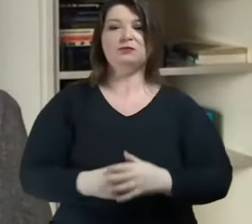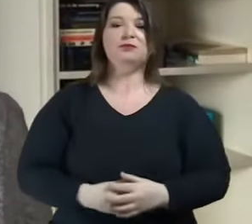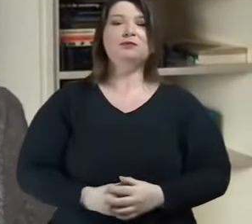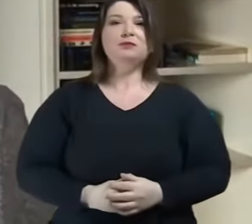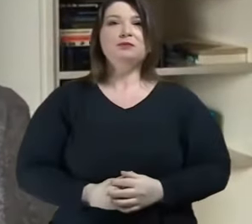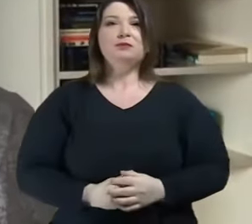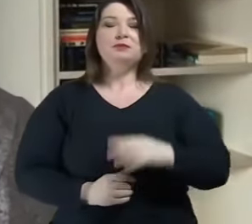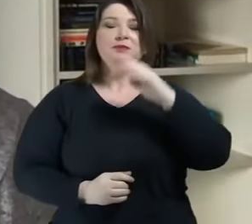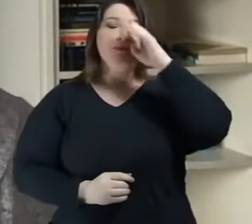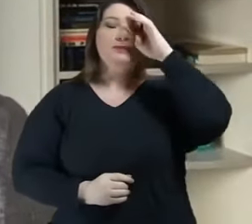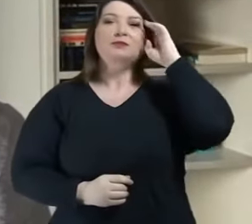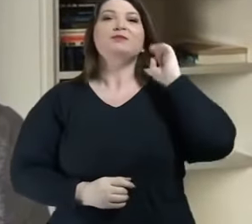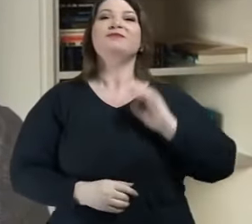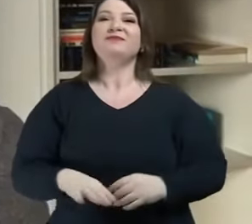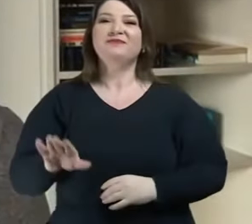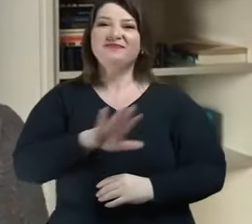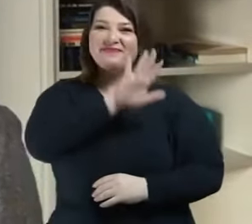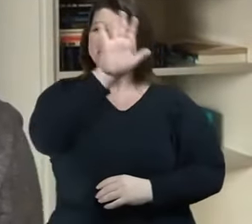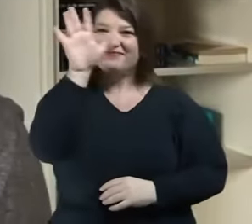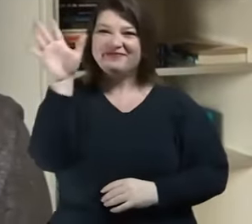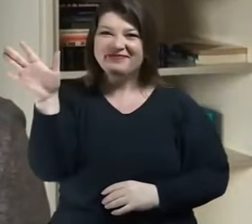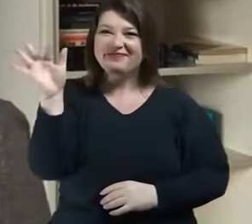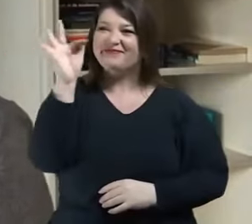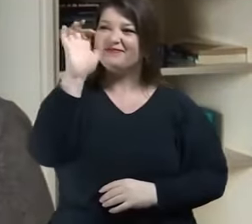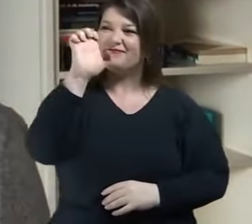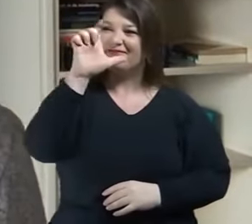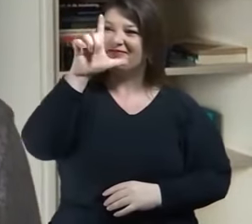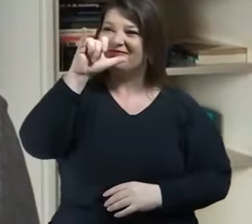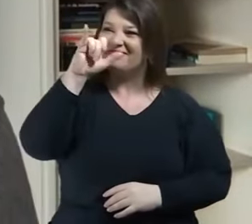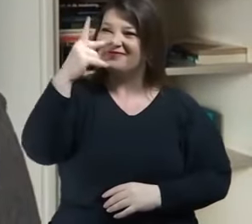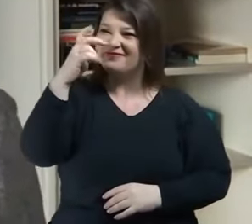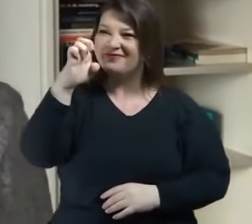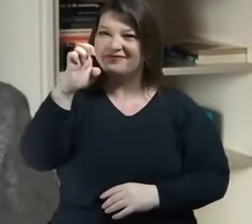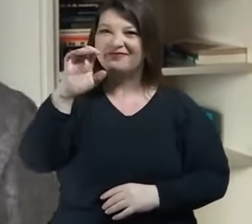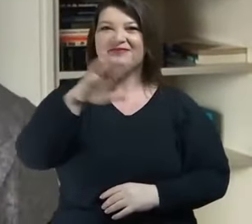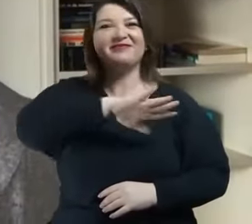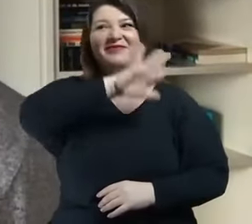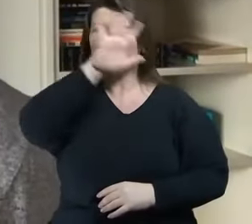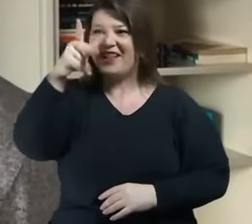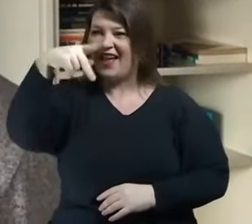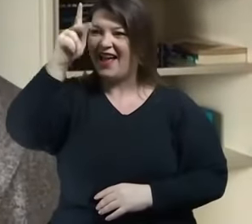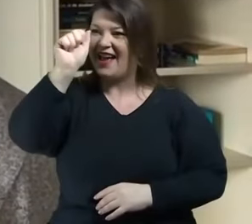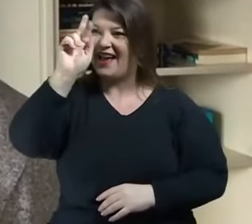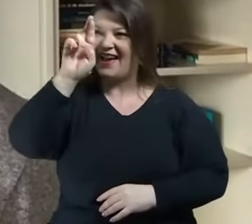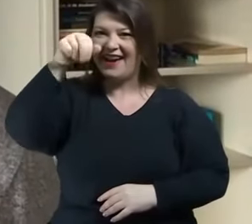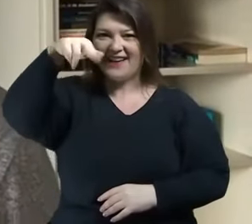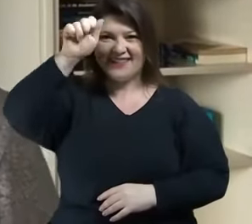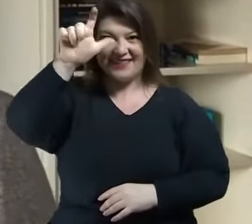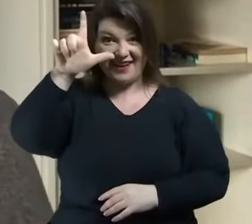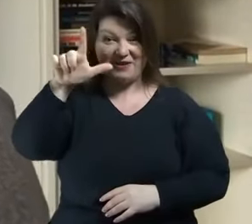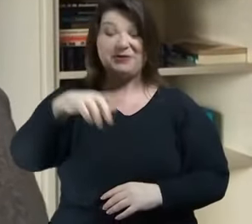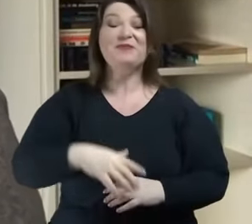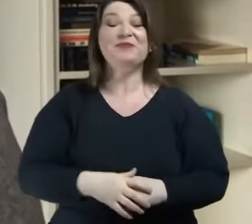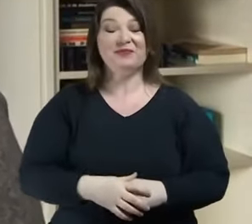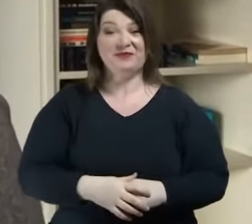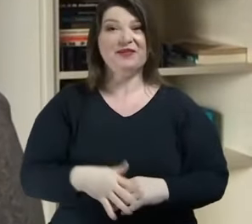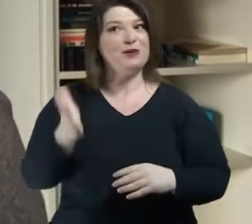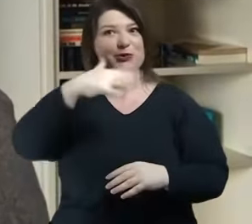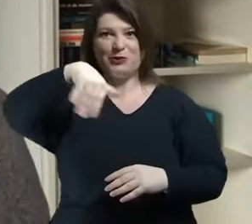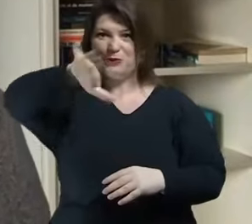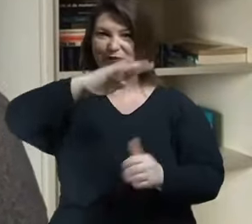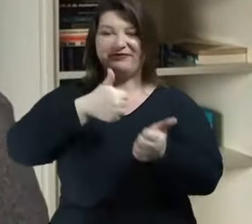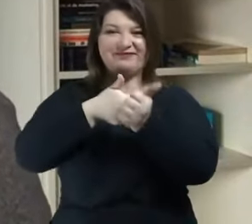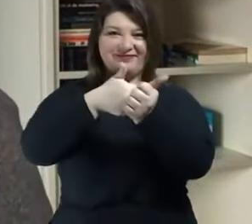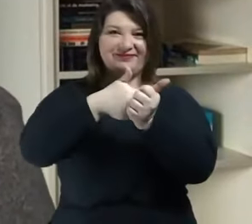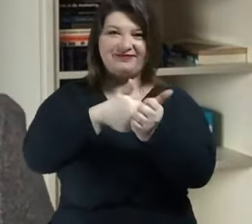Olá, Felipe, olá, Karnal e todos que nos acompanham. O primeiro texto de hoje vem da obra do filósofo sul